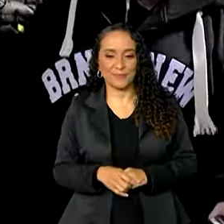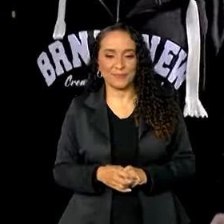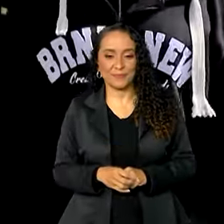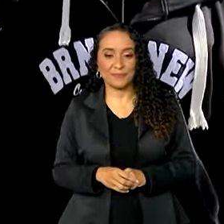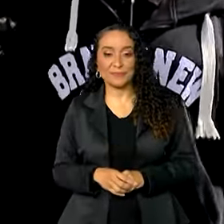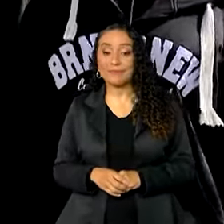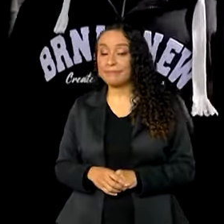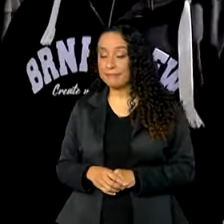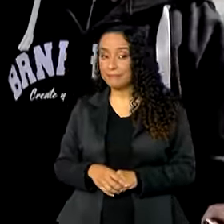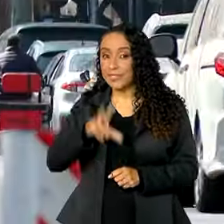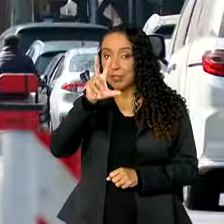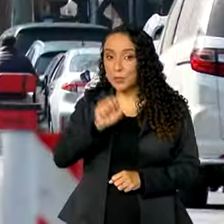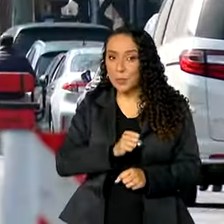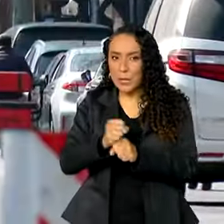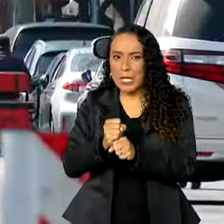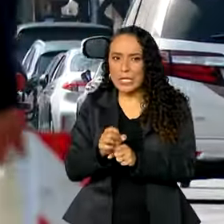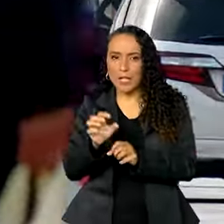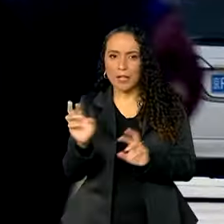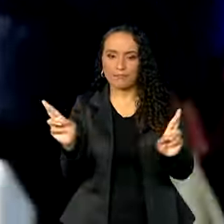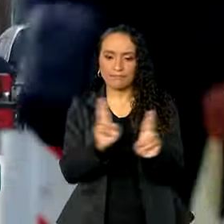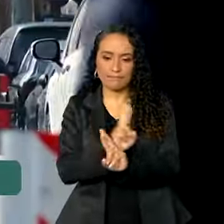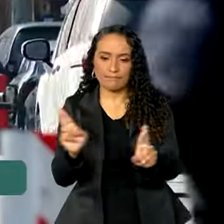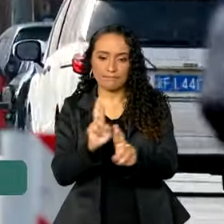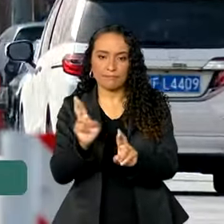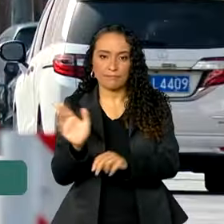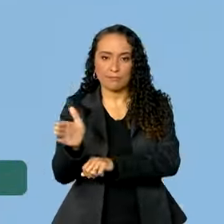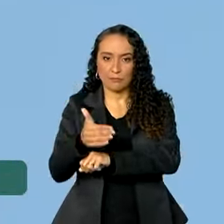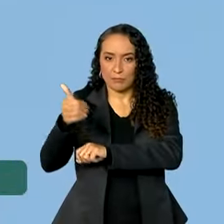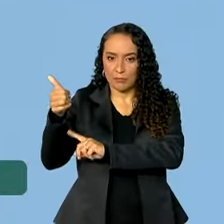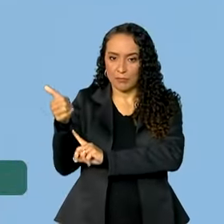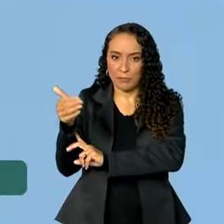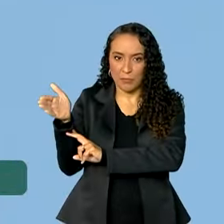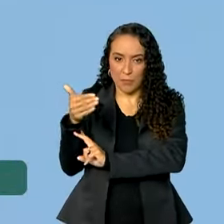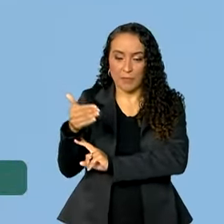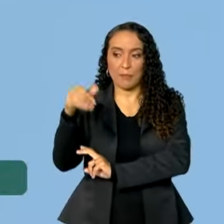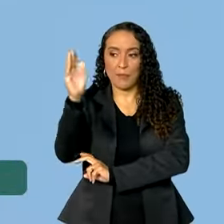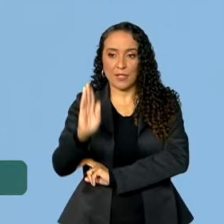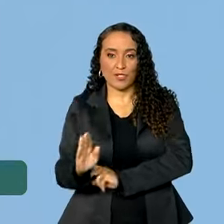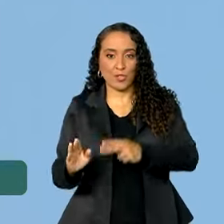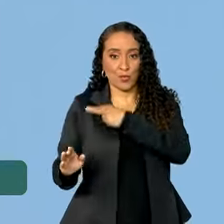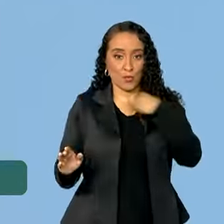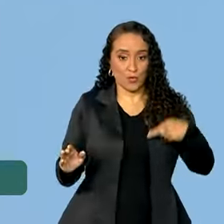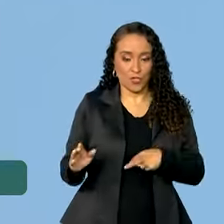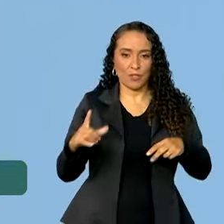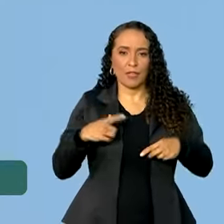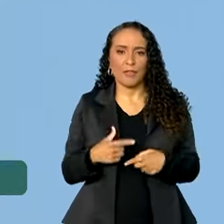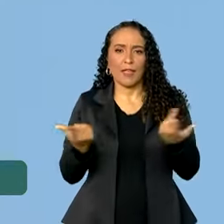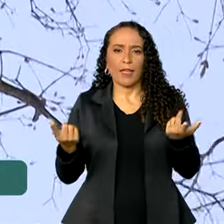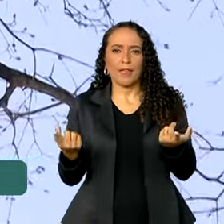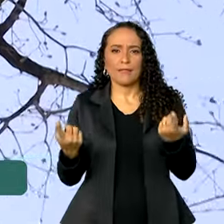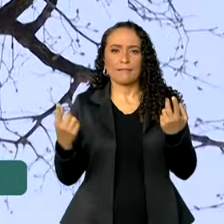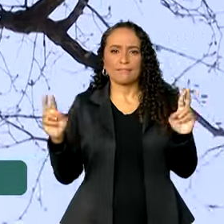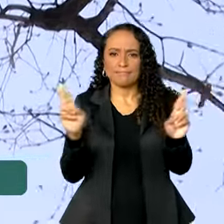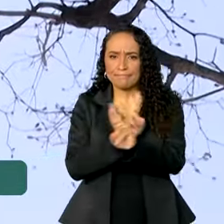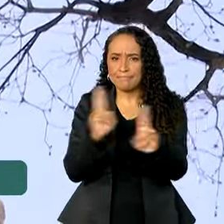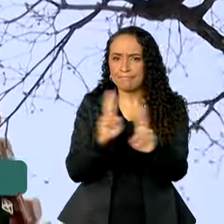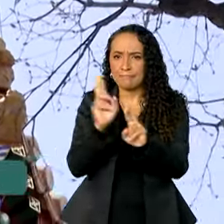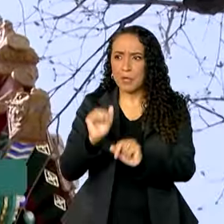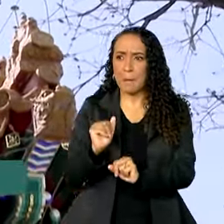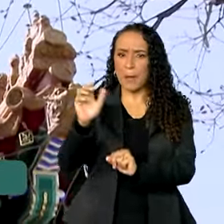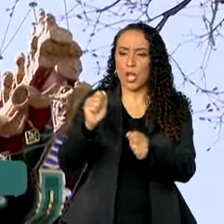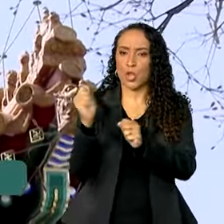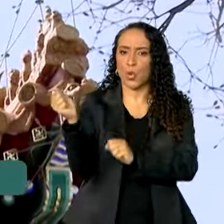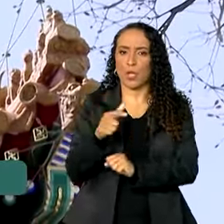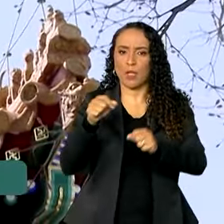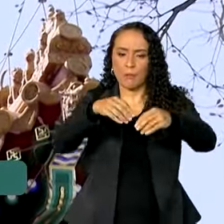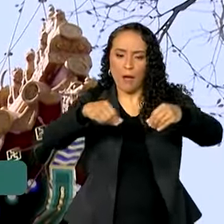Com 50 anos de relações diplomáticas, Brasil e China têm afinidades que vão muito além da extensão territorial